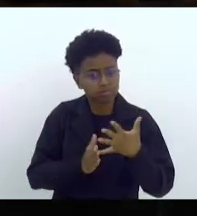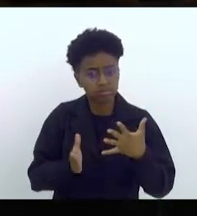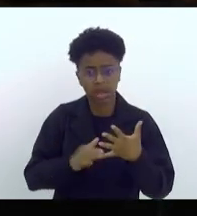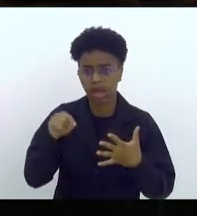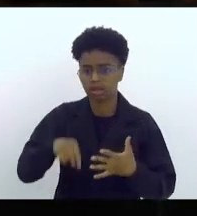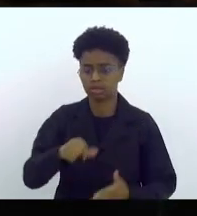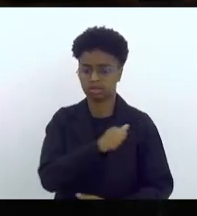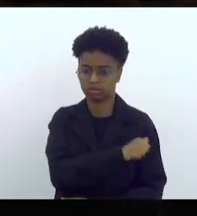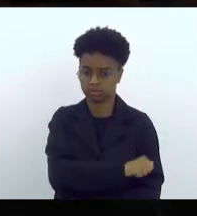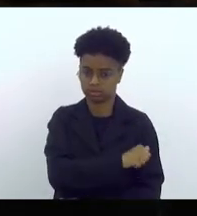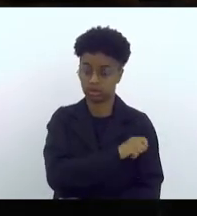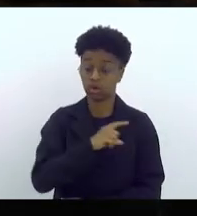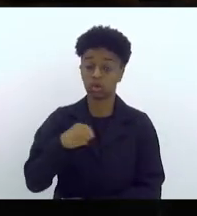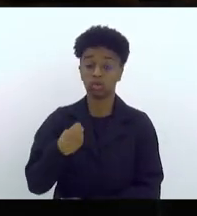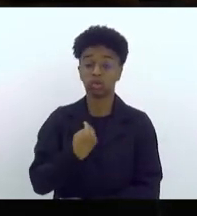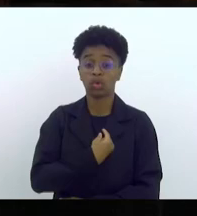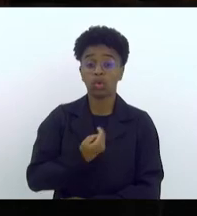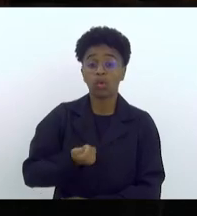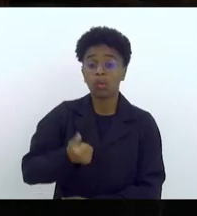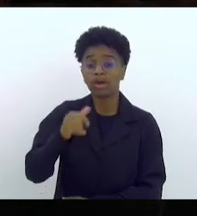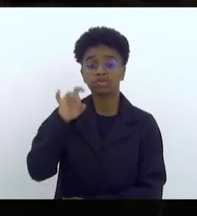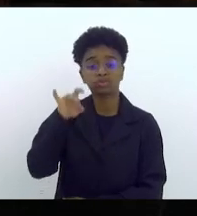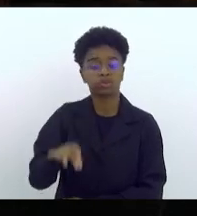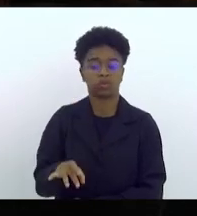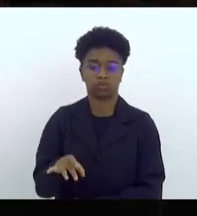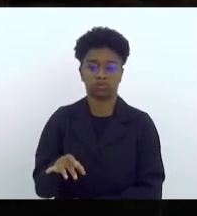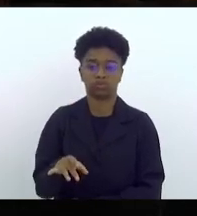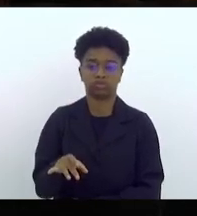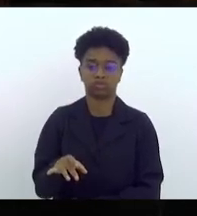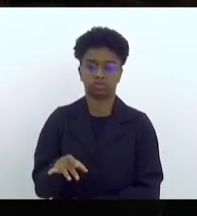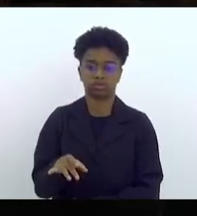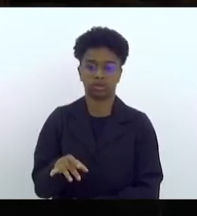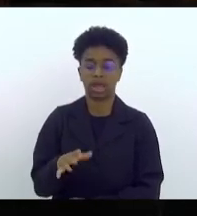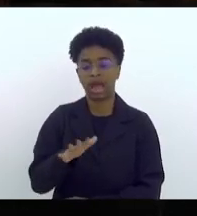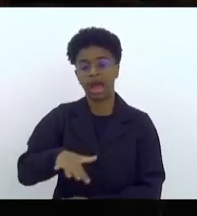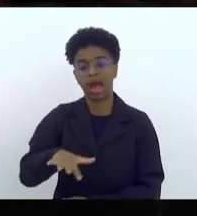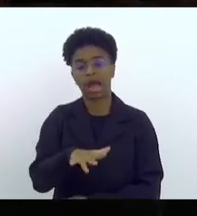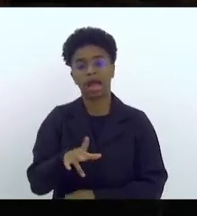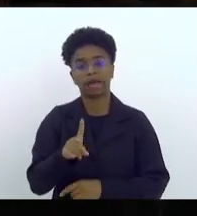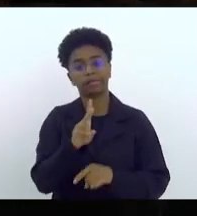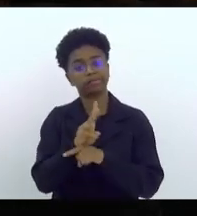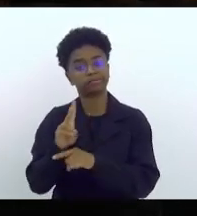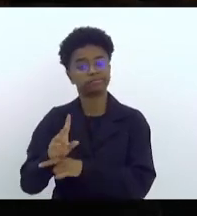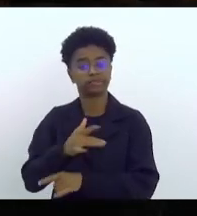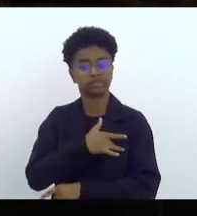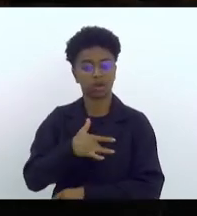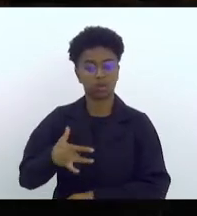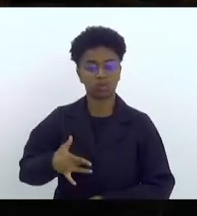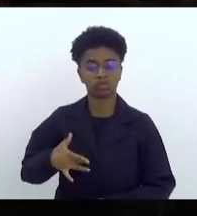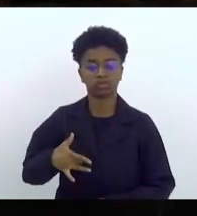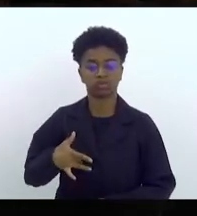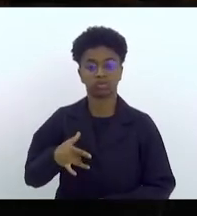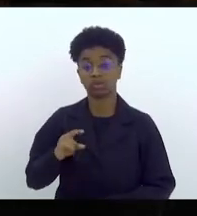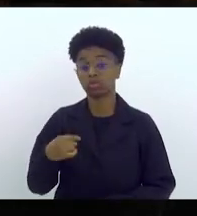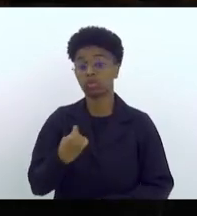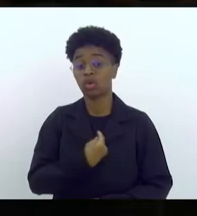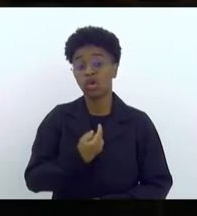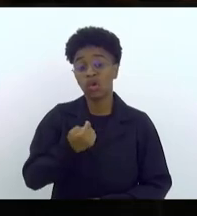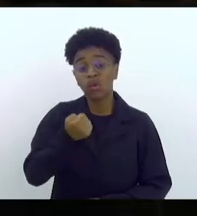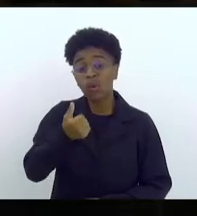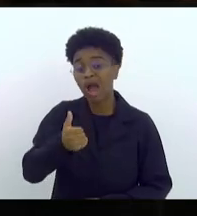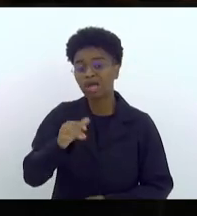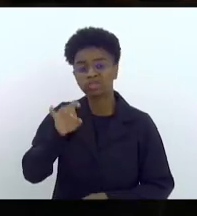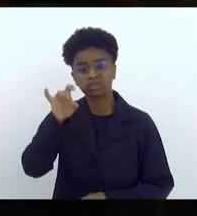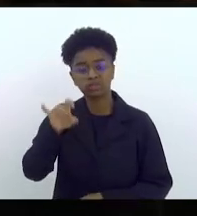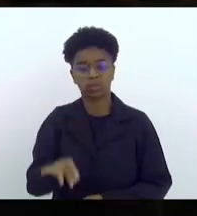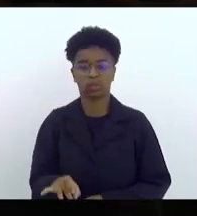nós estamos quase o último da prevenção de saúde, nós estamos quase os últimos